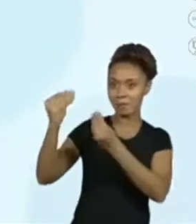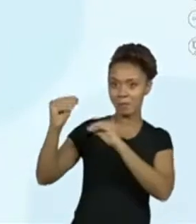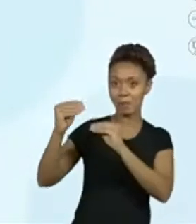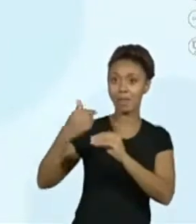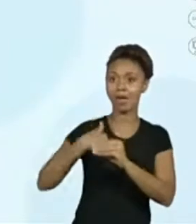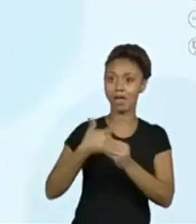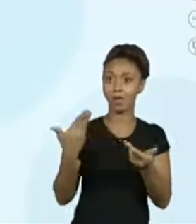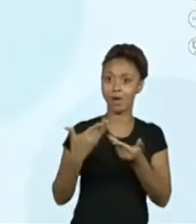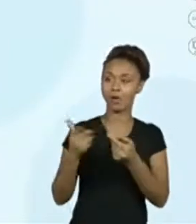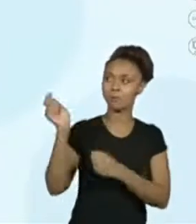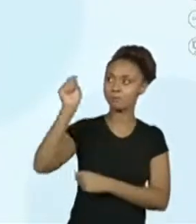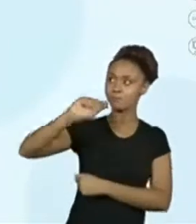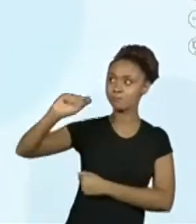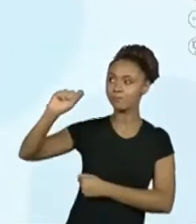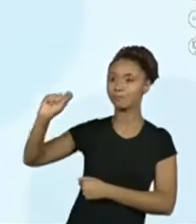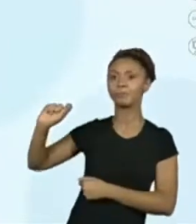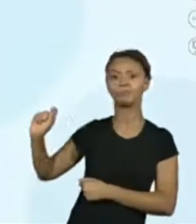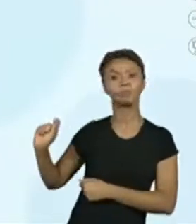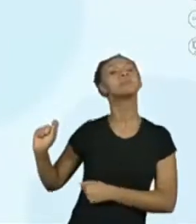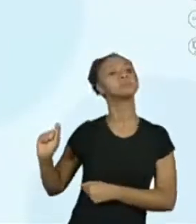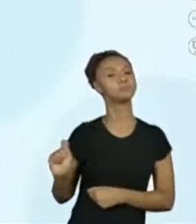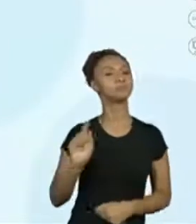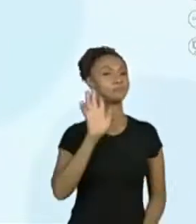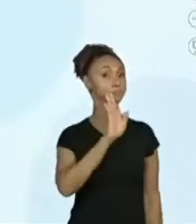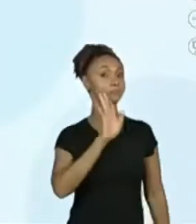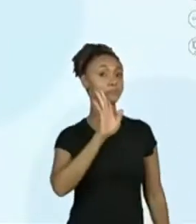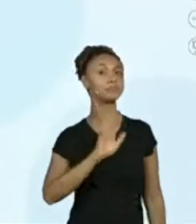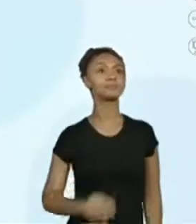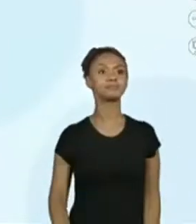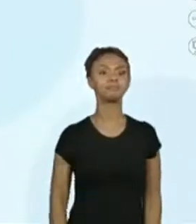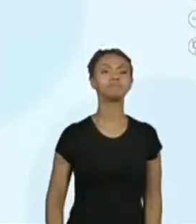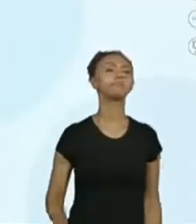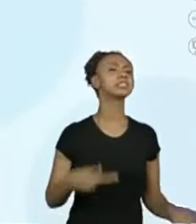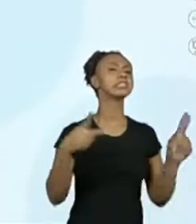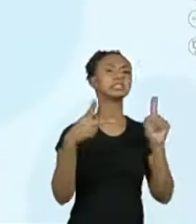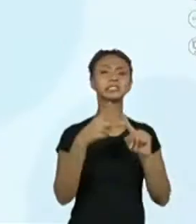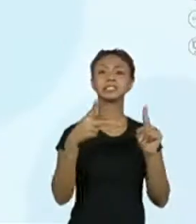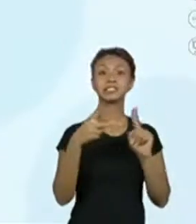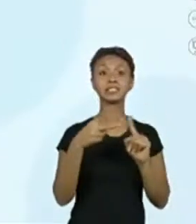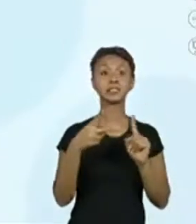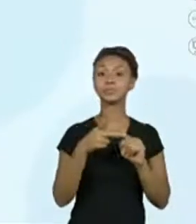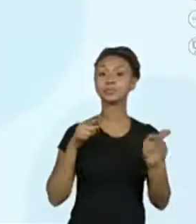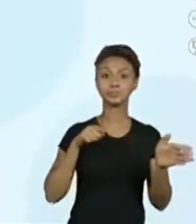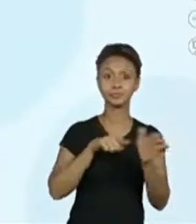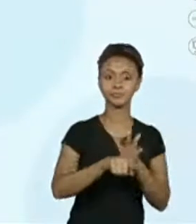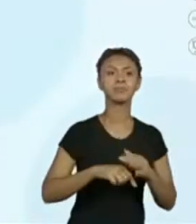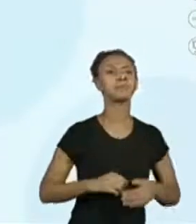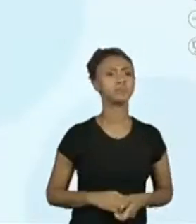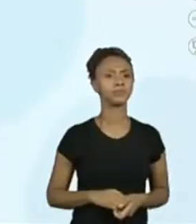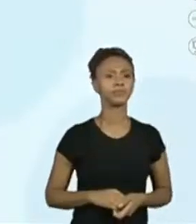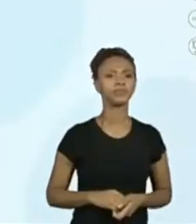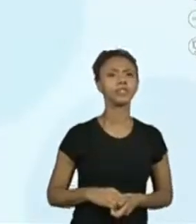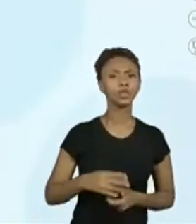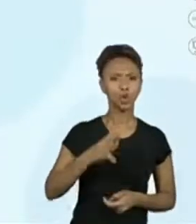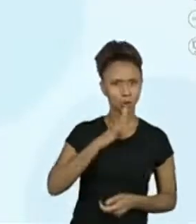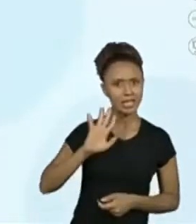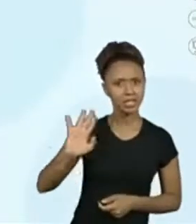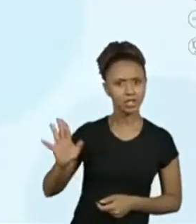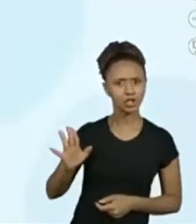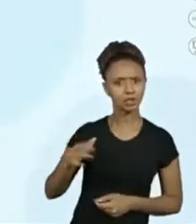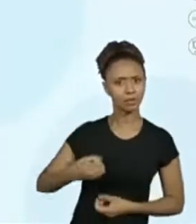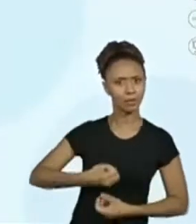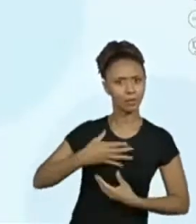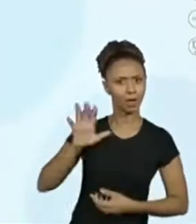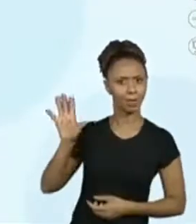registro. Muito legal. Segunda questão. Você tinha conhecimento desse tipo de poema?